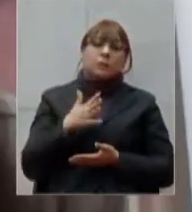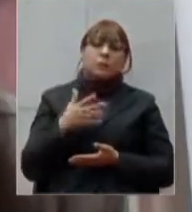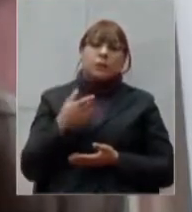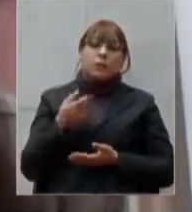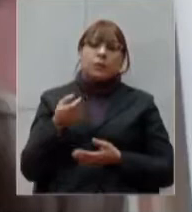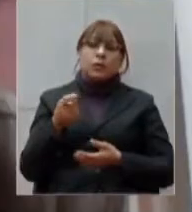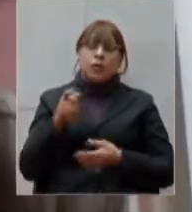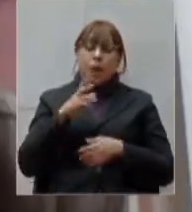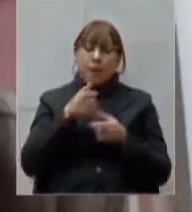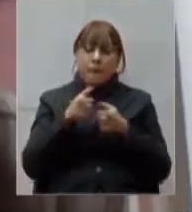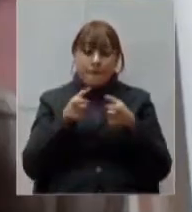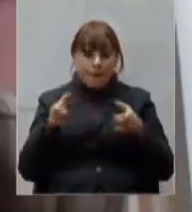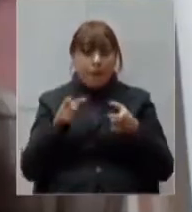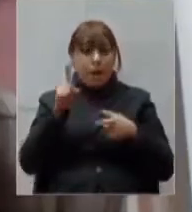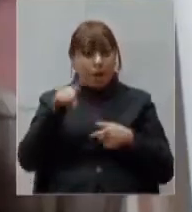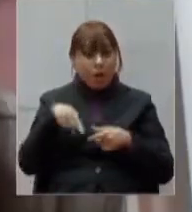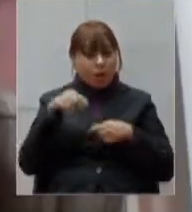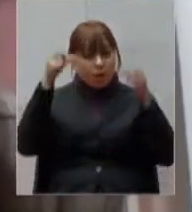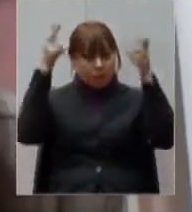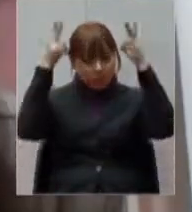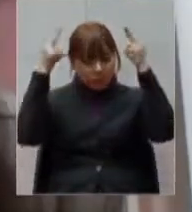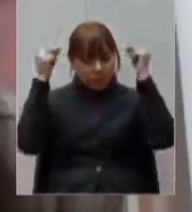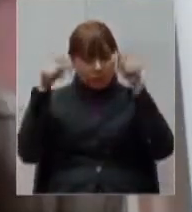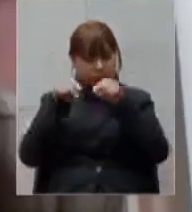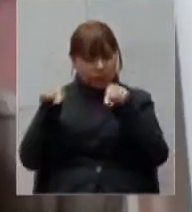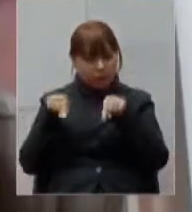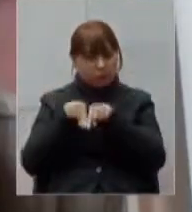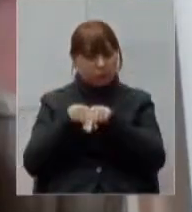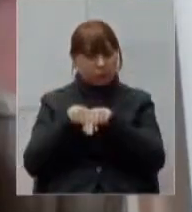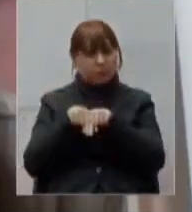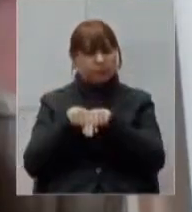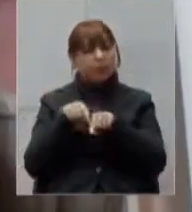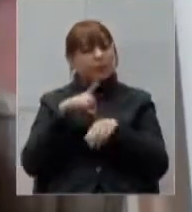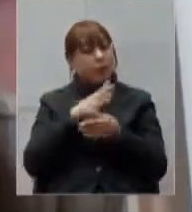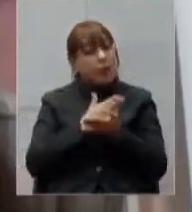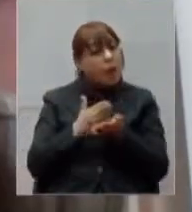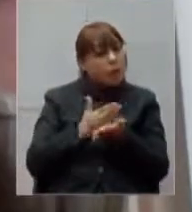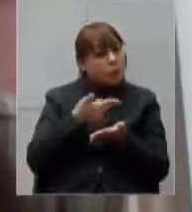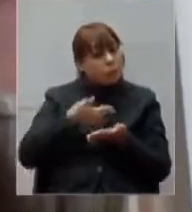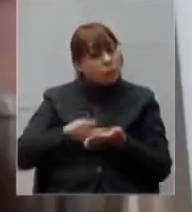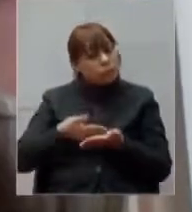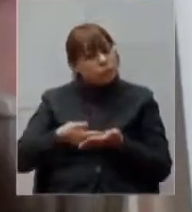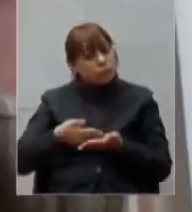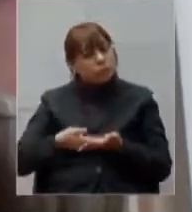leitos de enfermaria com alguns leitos que seriam de unidade